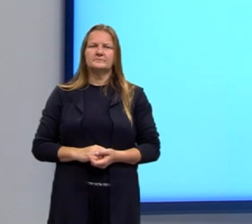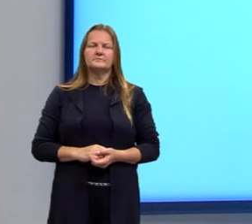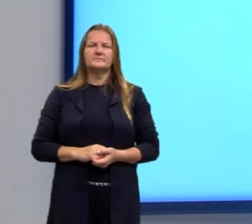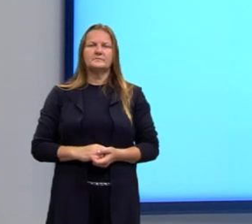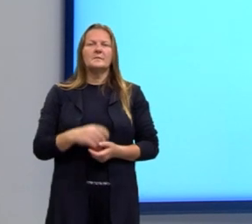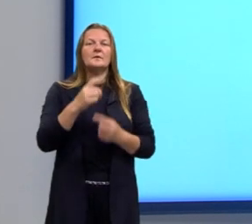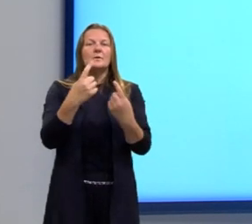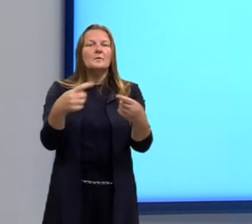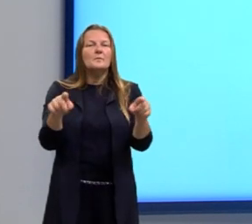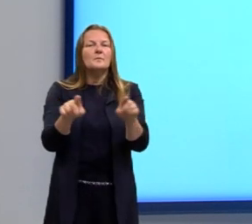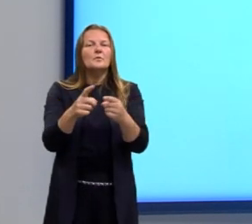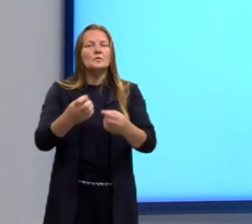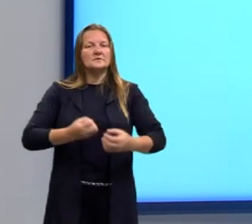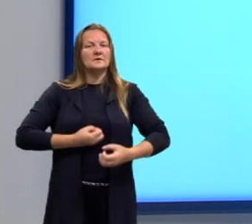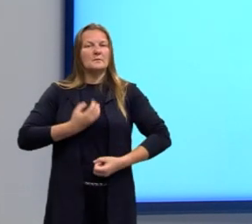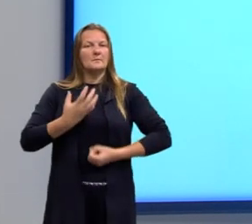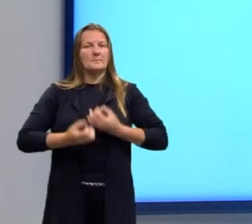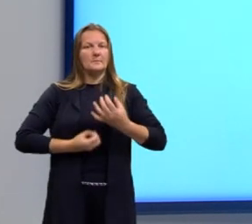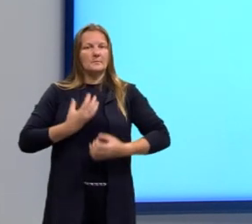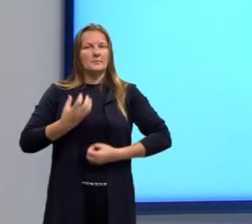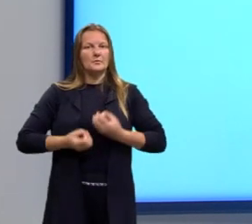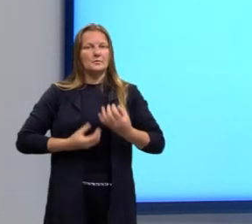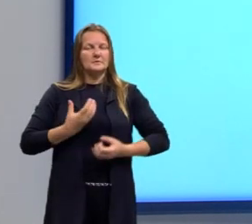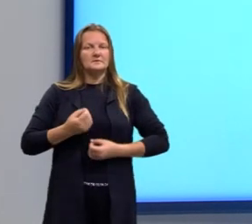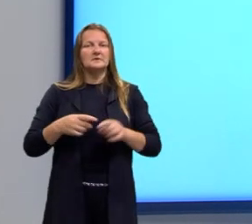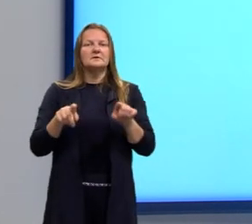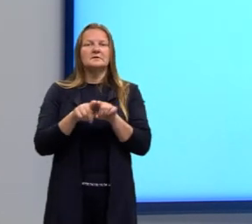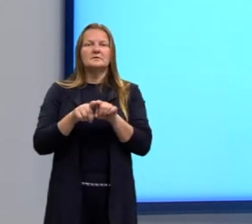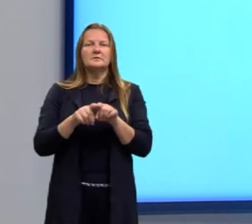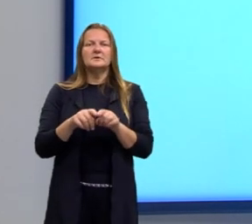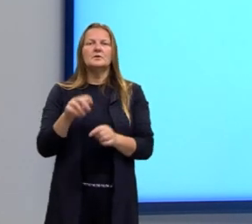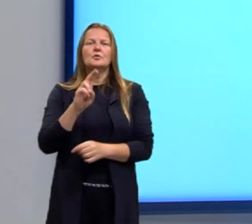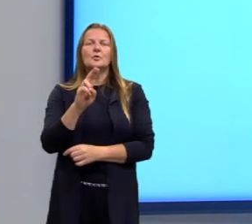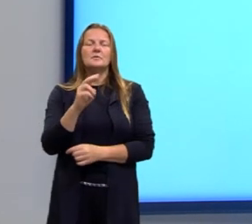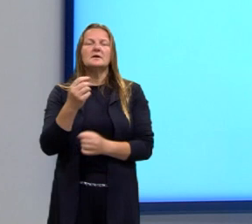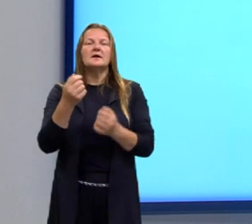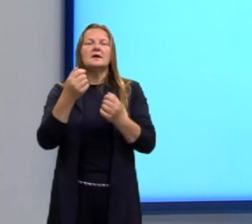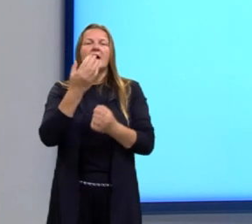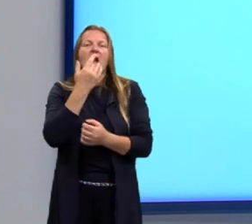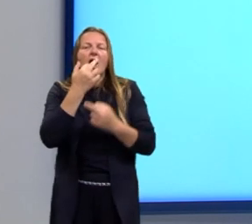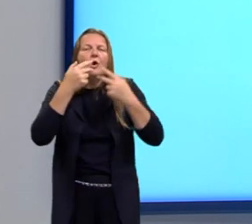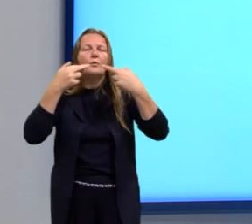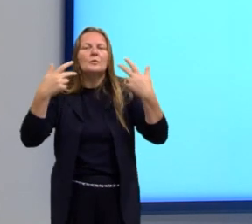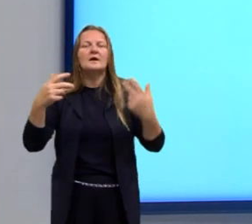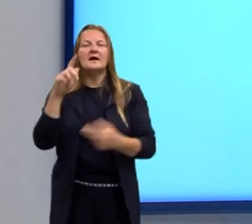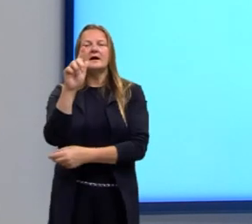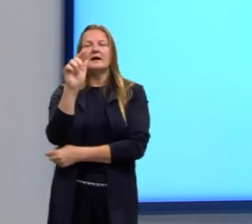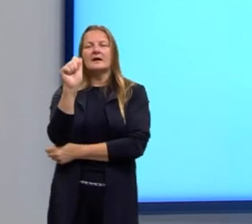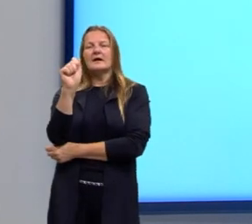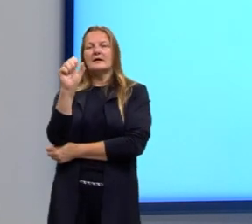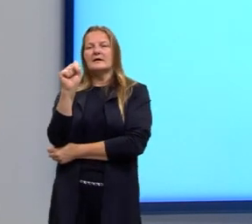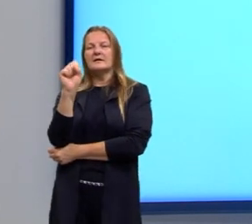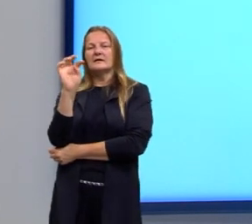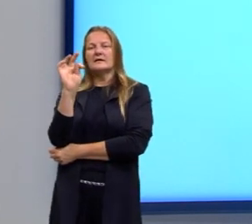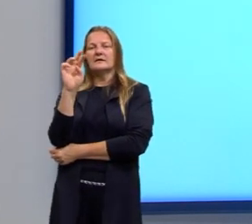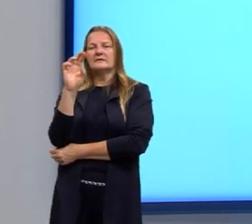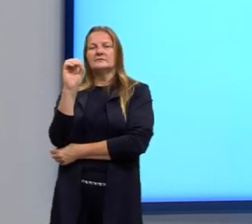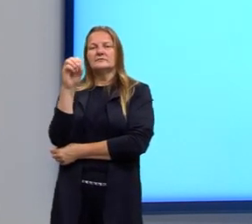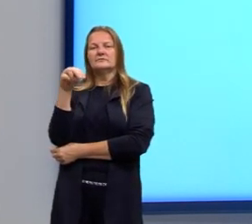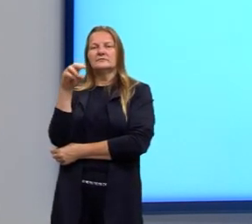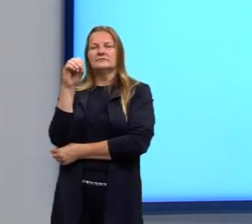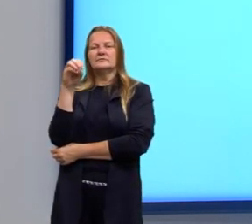das músicas, das poesias, muitas vezes é a gastronomia. Mas não é simplesmente para trazer